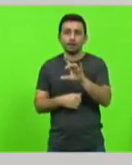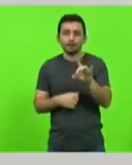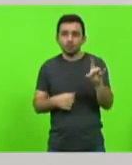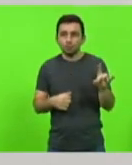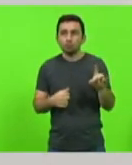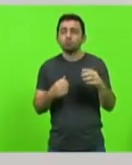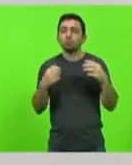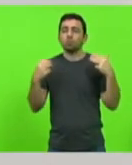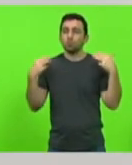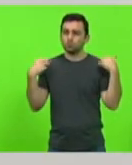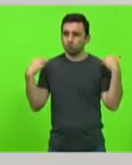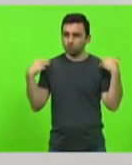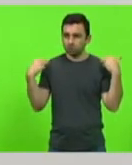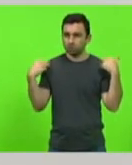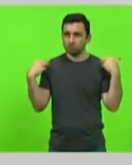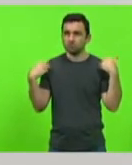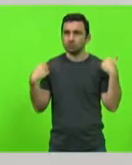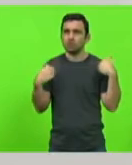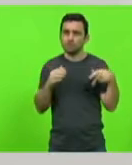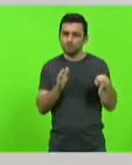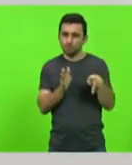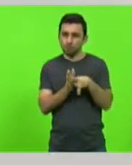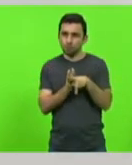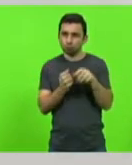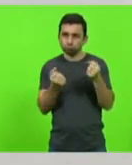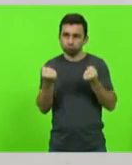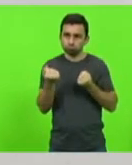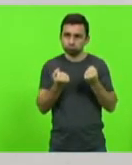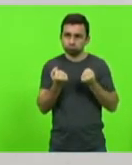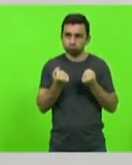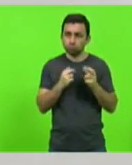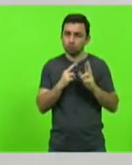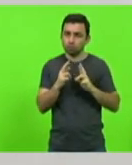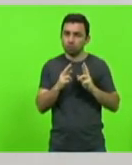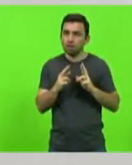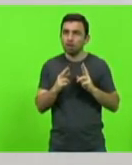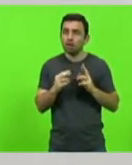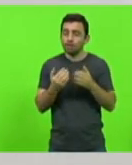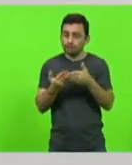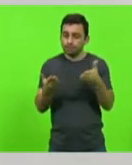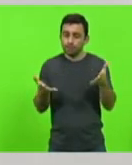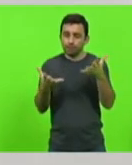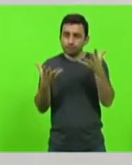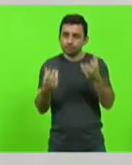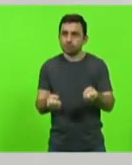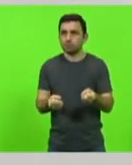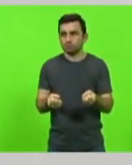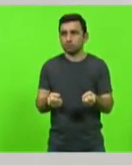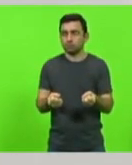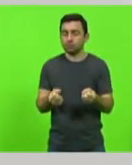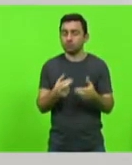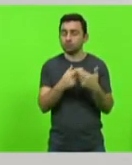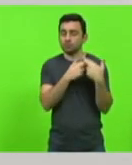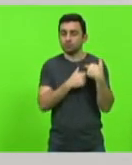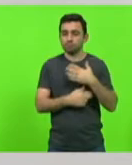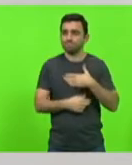motoristas que fazem parte do trânsito viário tomasse essas responsabilidades para si.